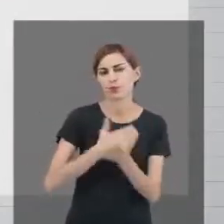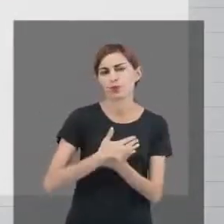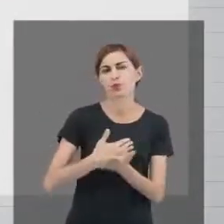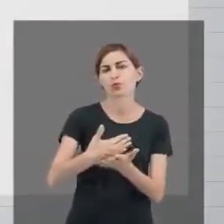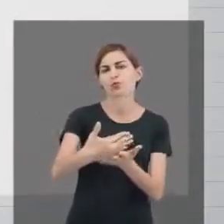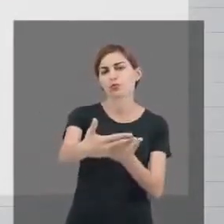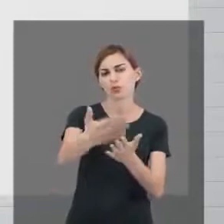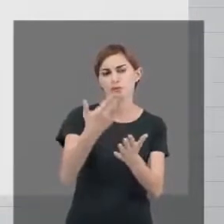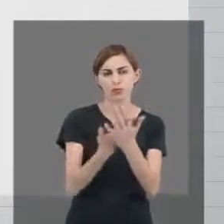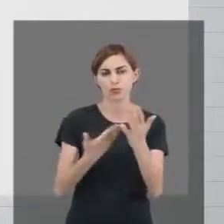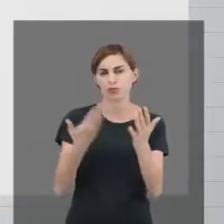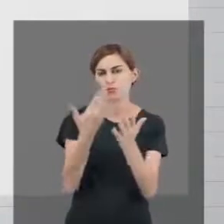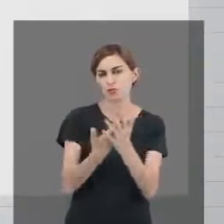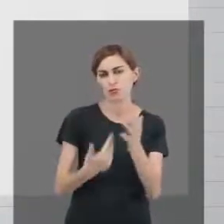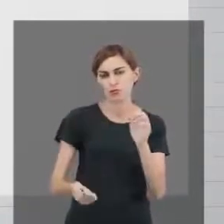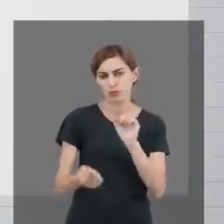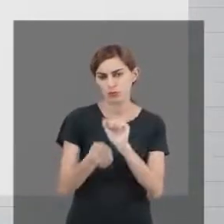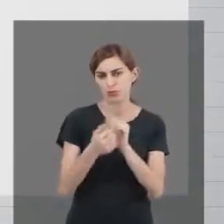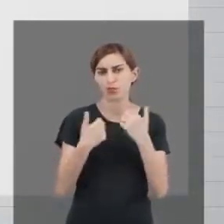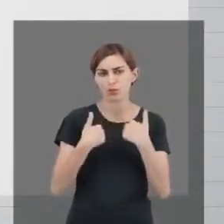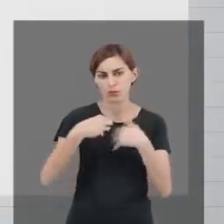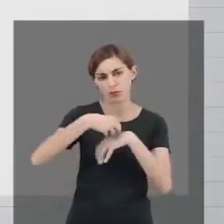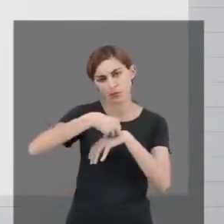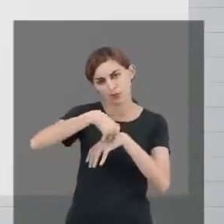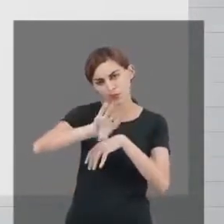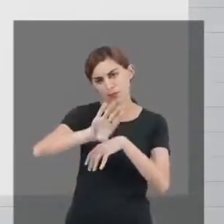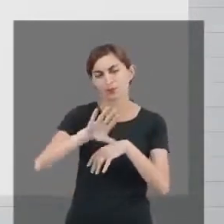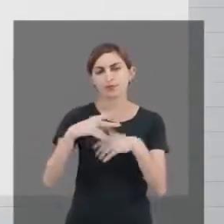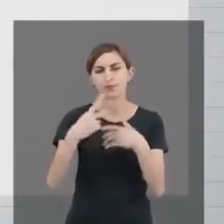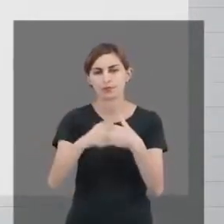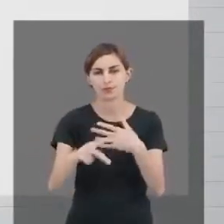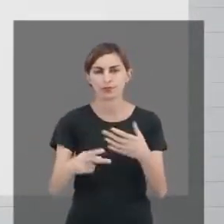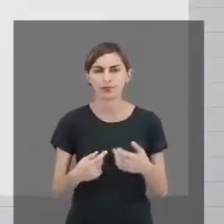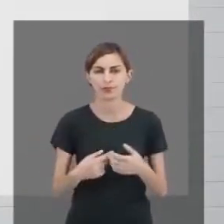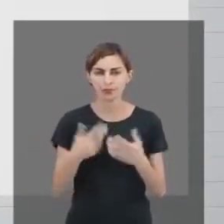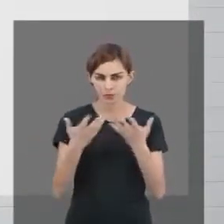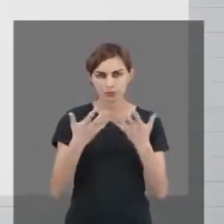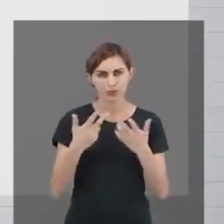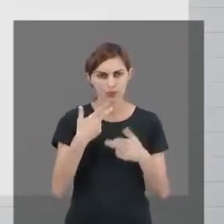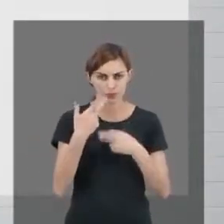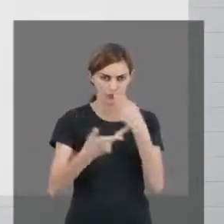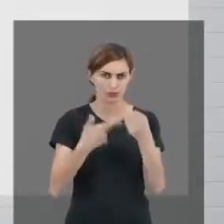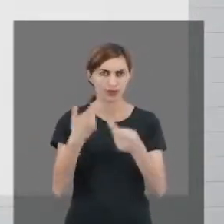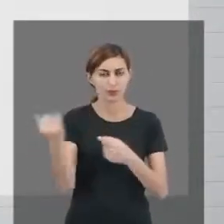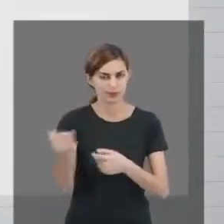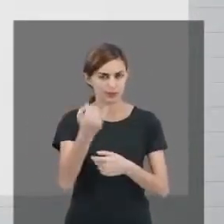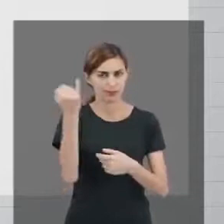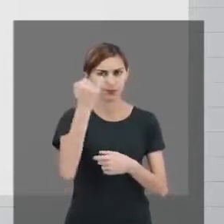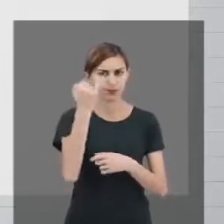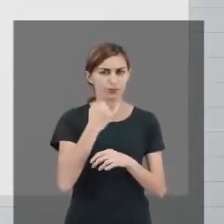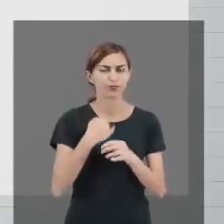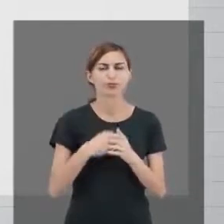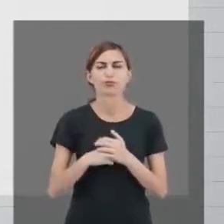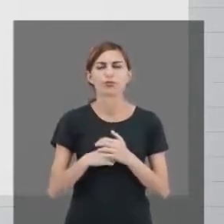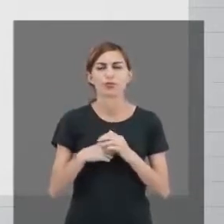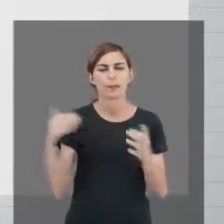a estudar com a gente, era isso que eu queria passar para vocês. Mas o que eu quero dizer, mais importante de tudo,